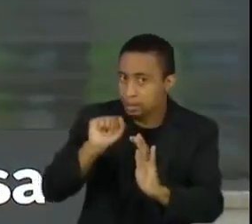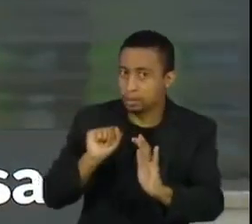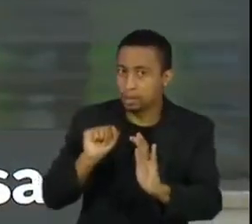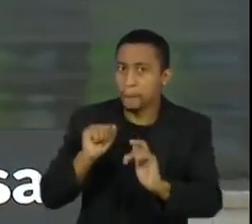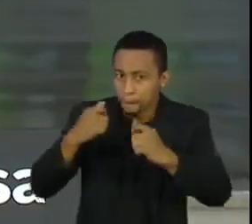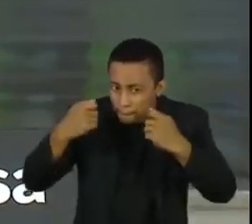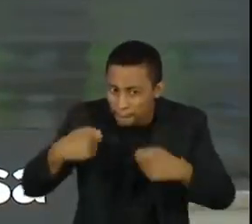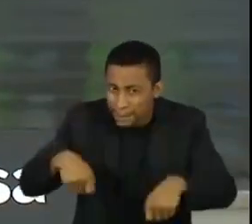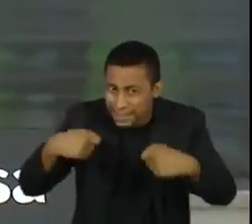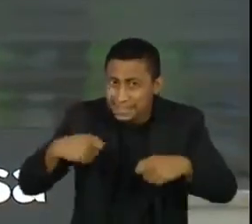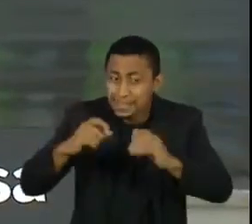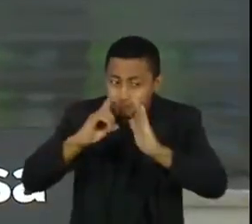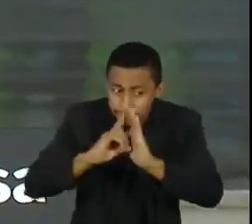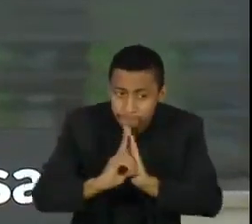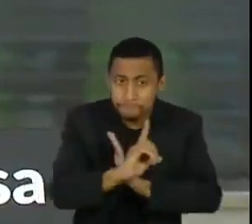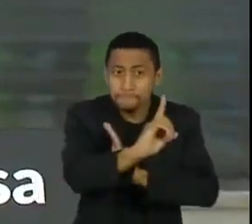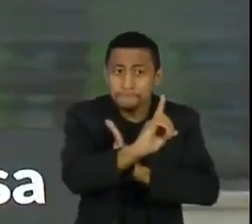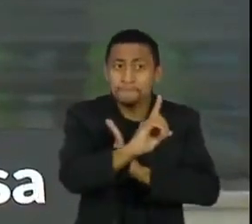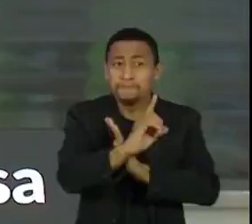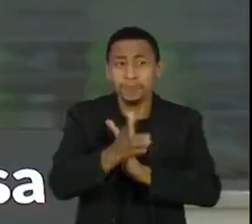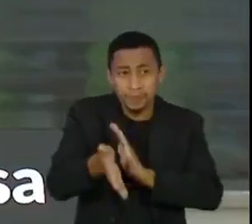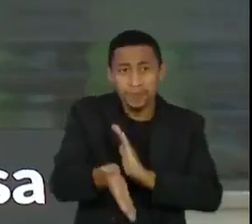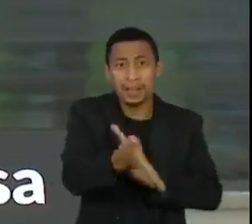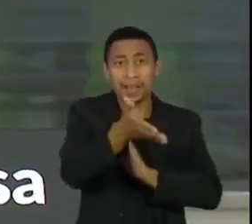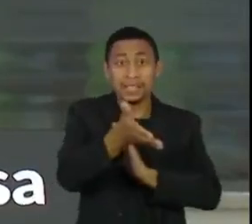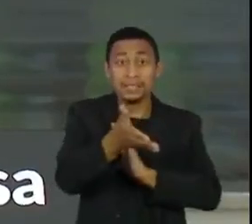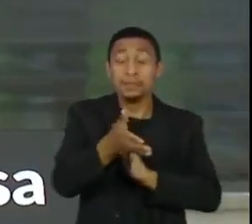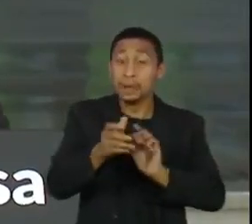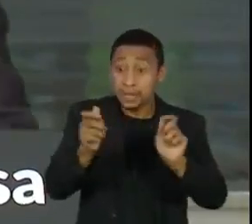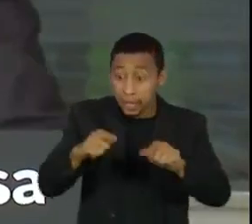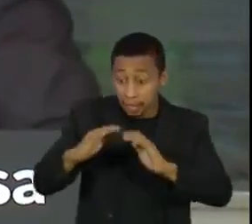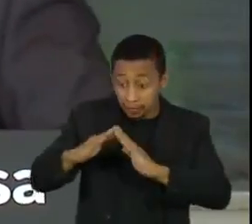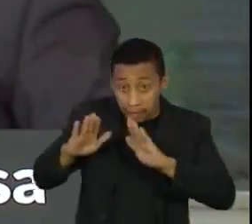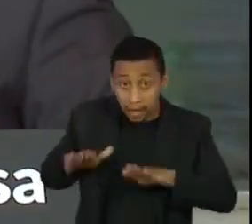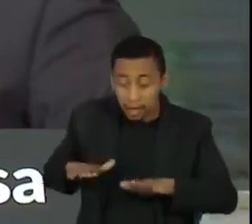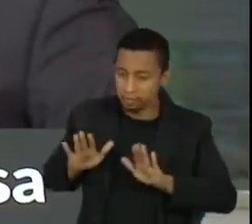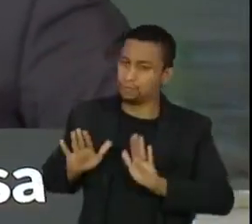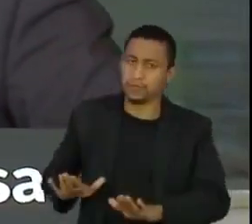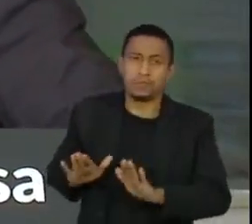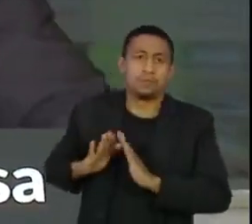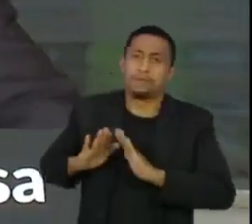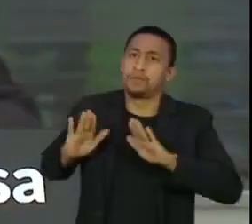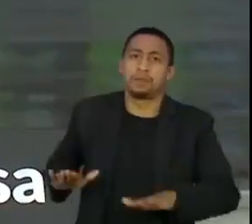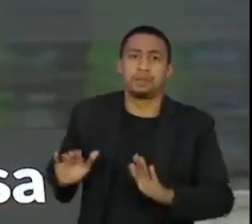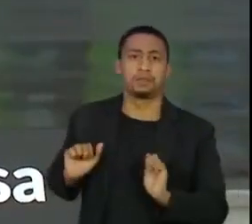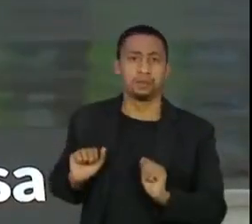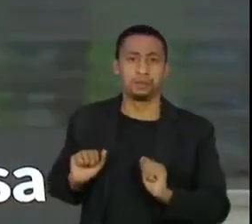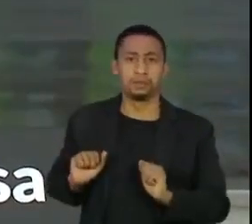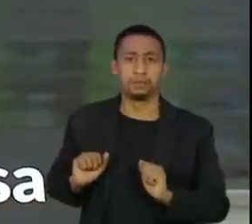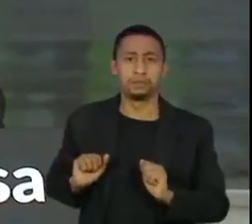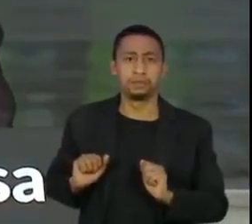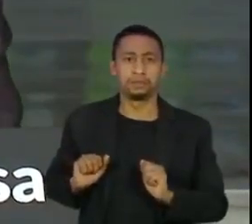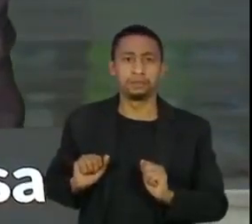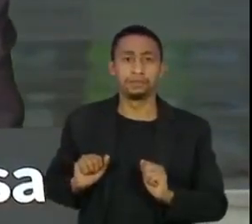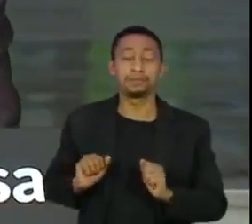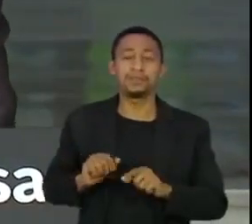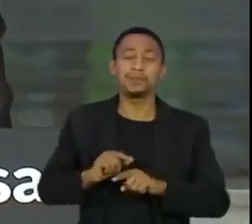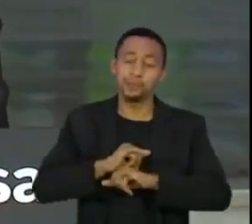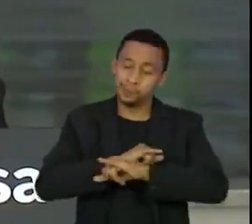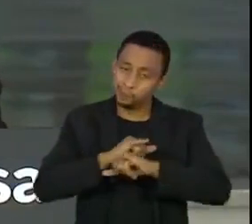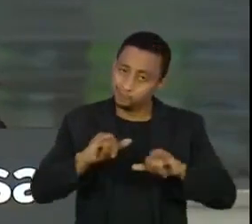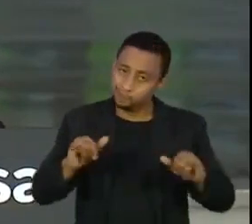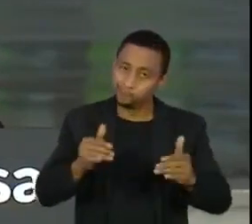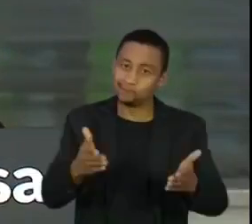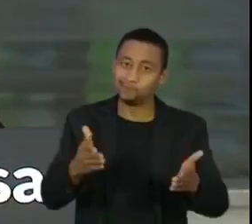necessário. Se puderem, fiquem em casa. Governador, nós, como dissemos, nós estamos